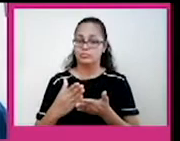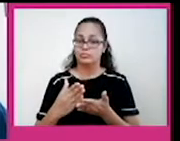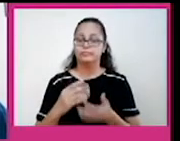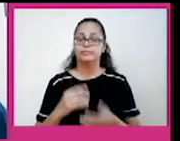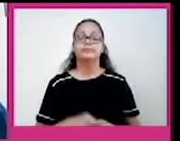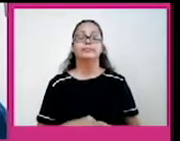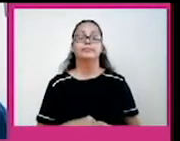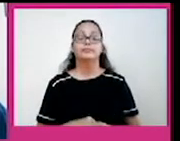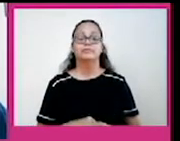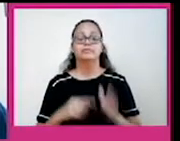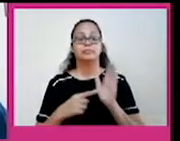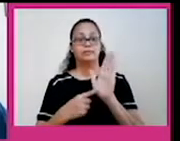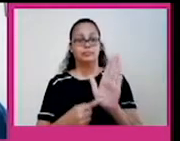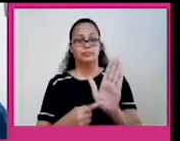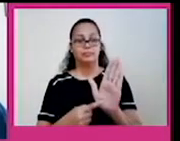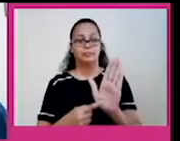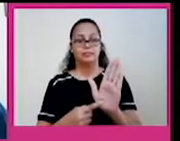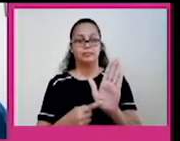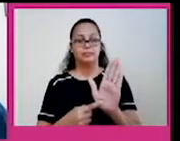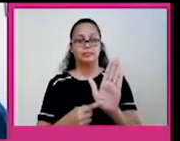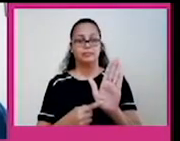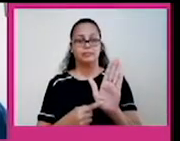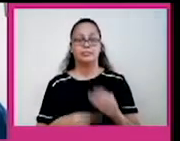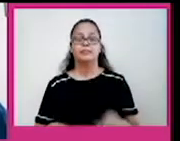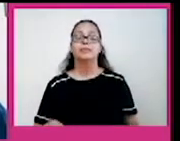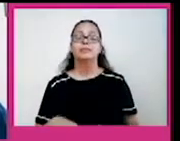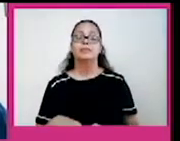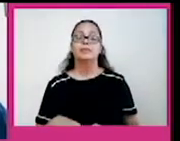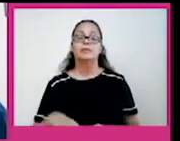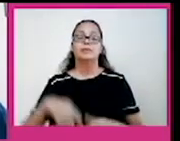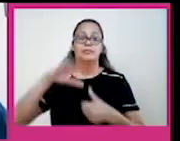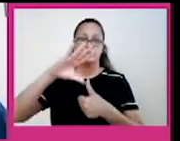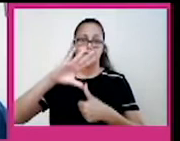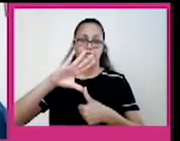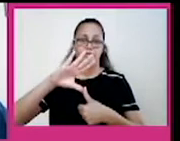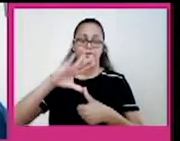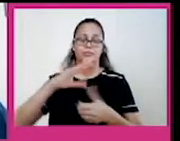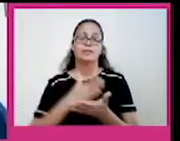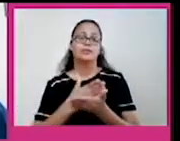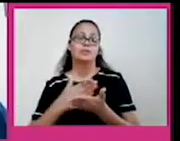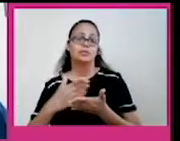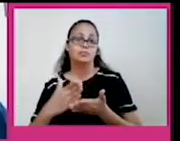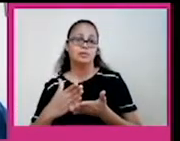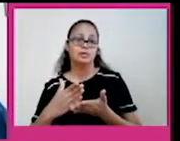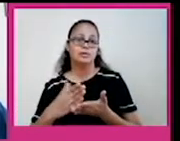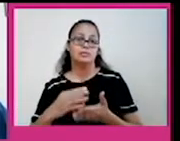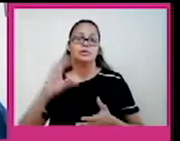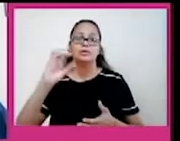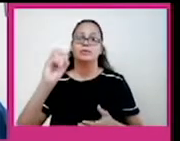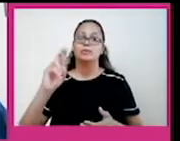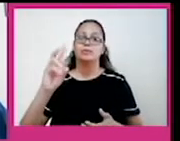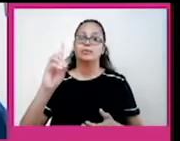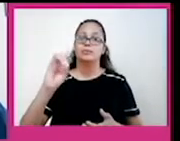Observem só, olha só a indicação das duas setas aqui na placa de Nazca com a placa sul-americana, que é onde surgiu a cordilheira dos Andes, mais ou menos